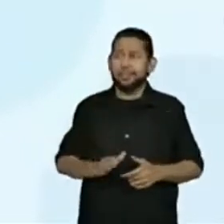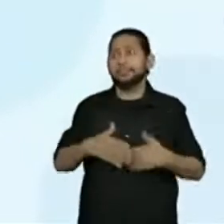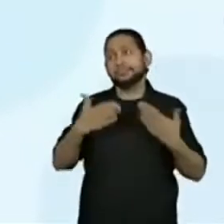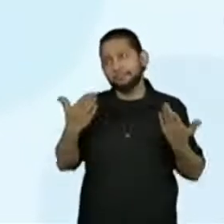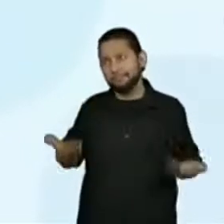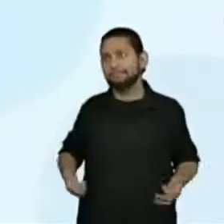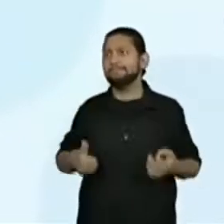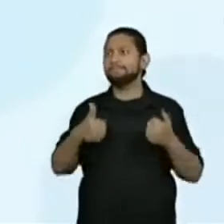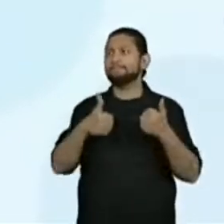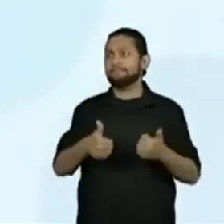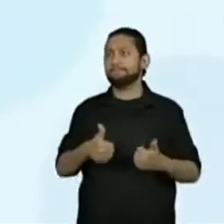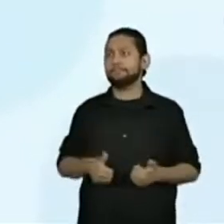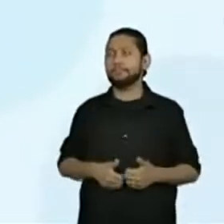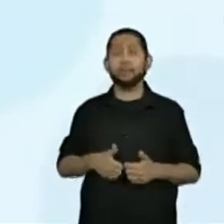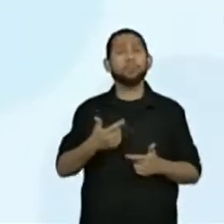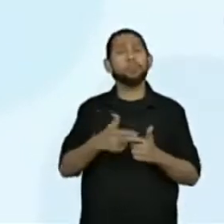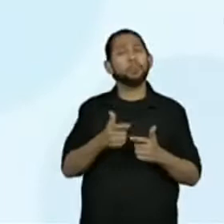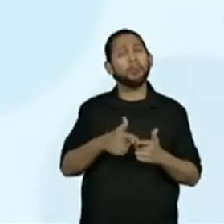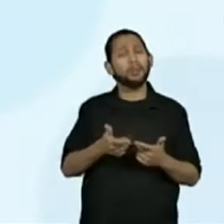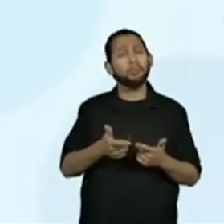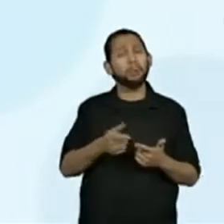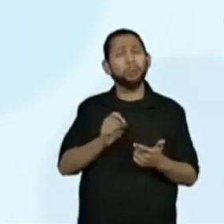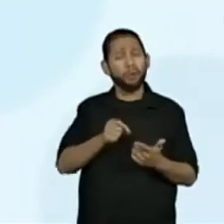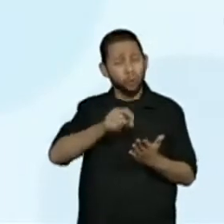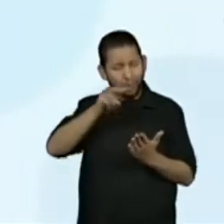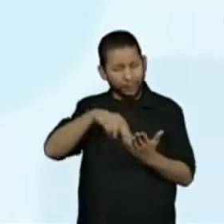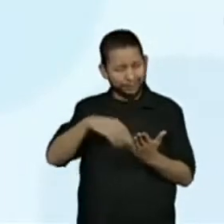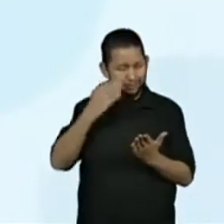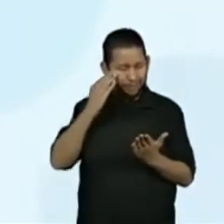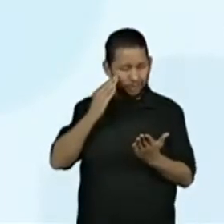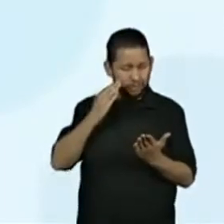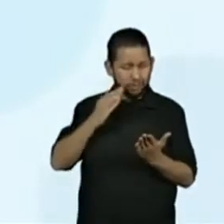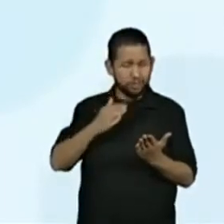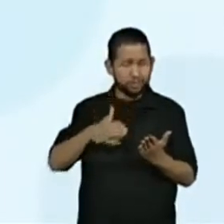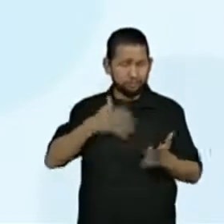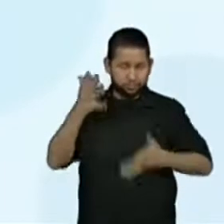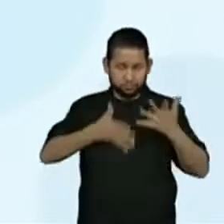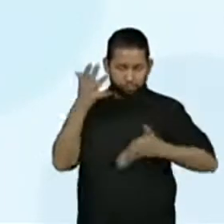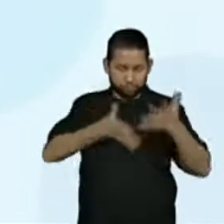Exatamente. A está com um problema até de entender a matéria. Ainda mais da forma com que eu li.